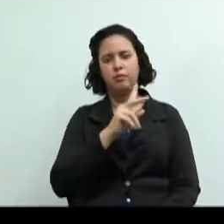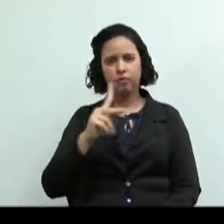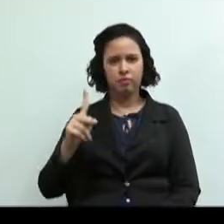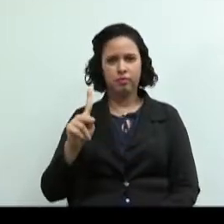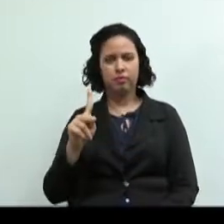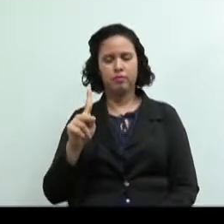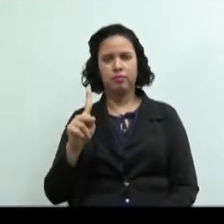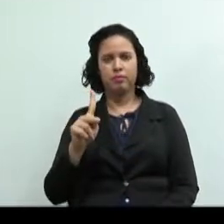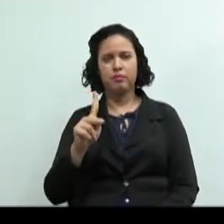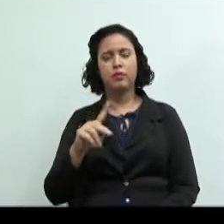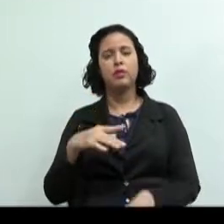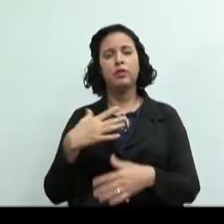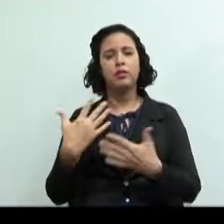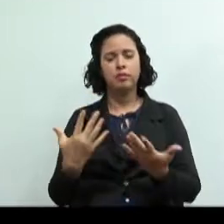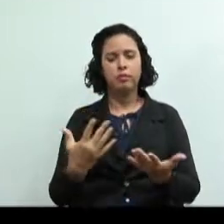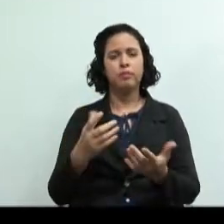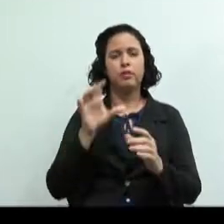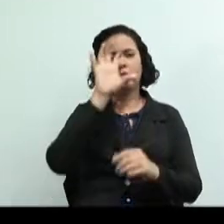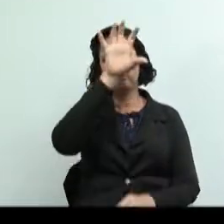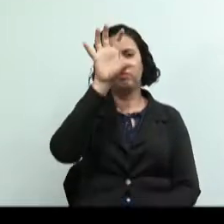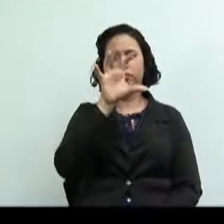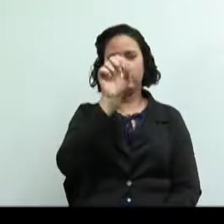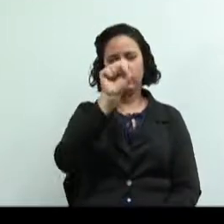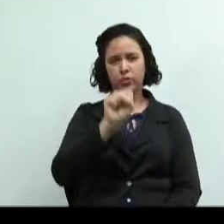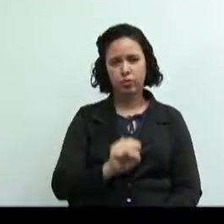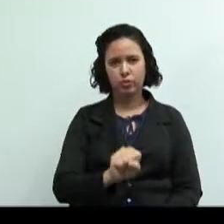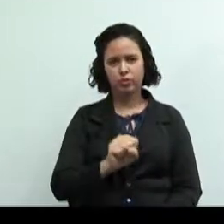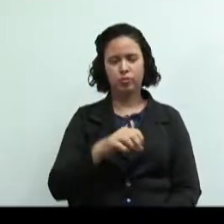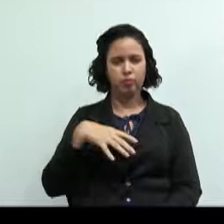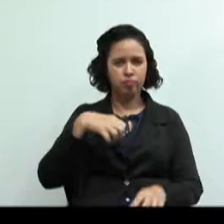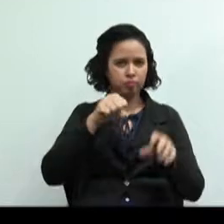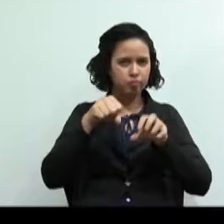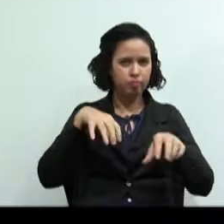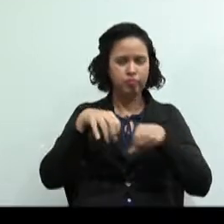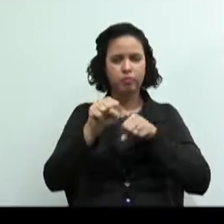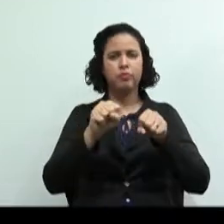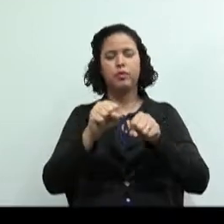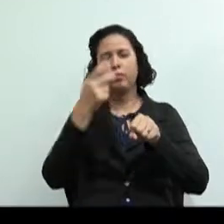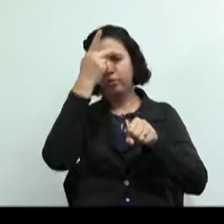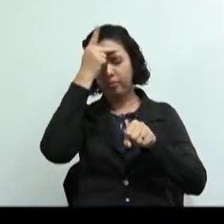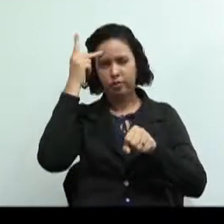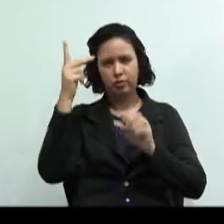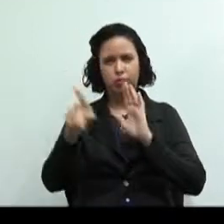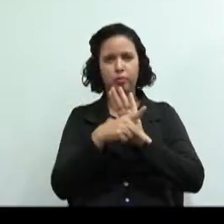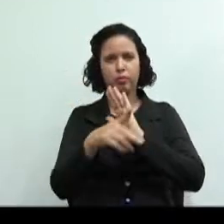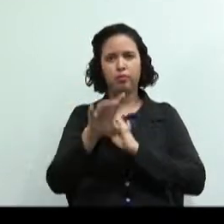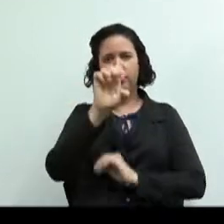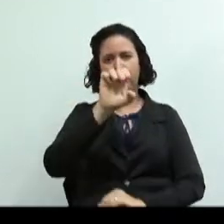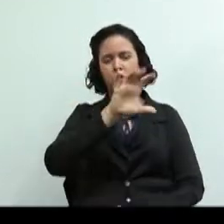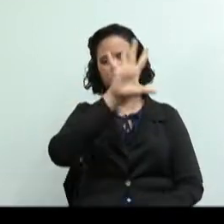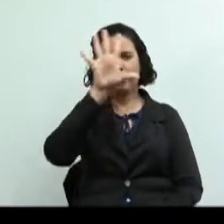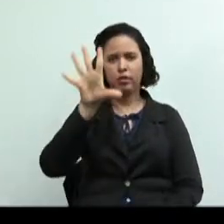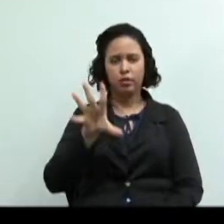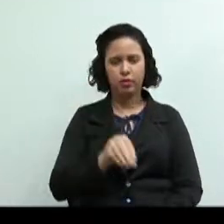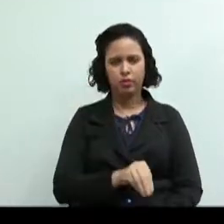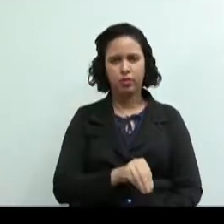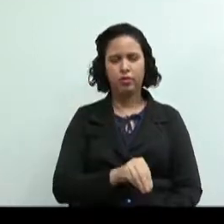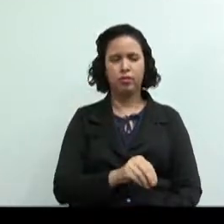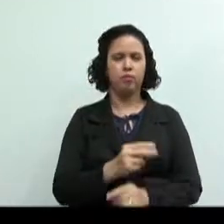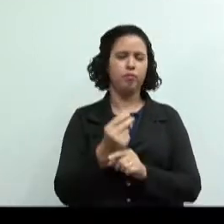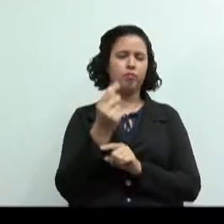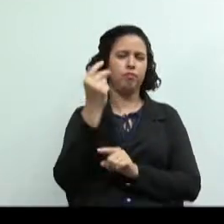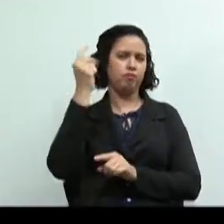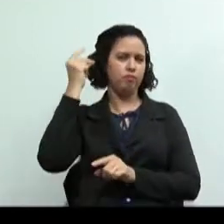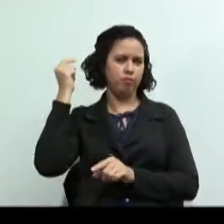região sul ser bastante ocupada pela comunidade europeia, por imigrantes europeus, principalmente na época das plantações de